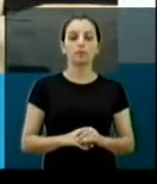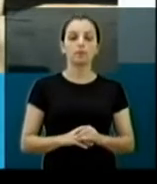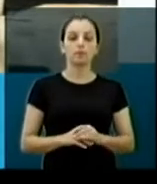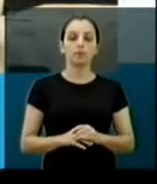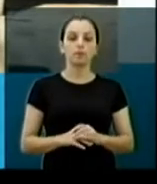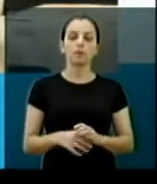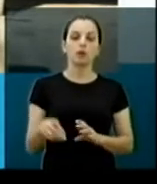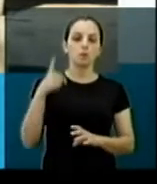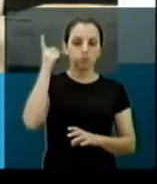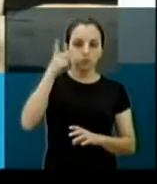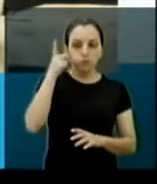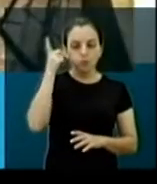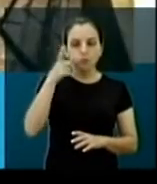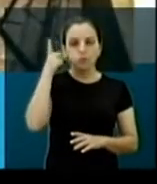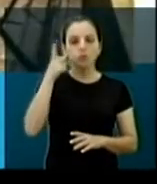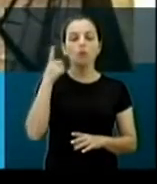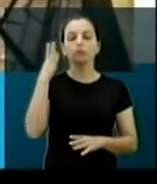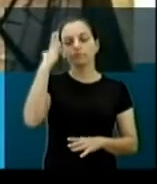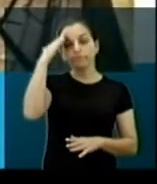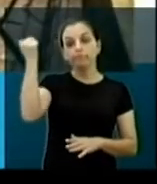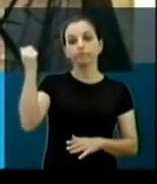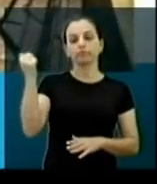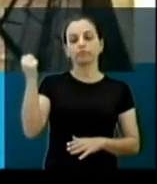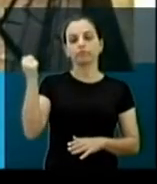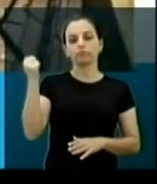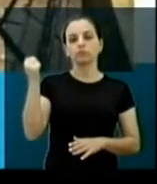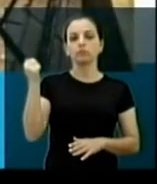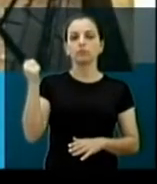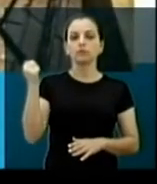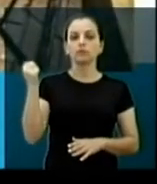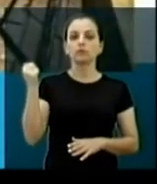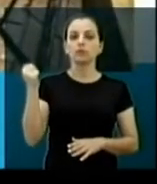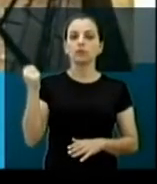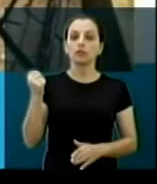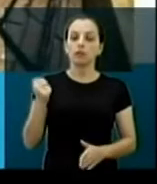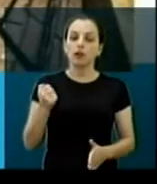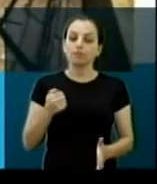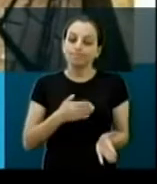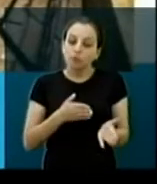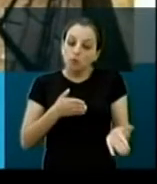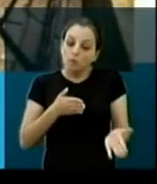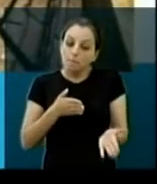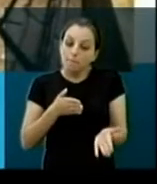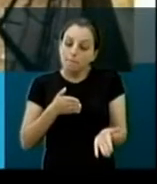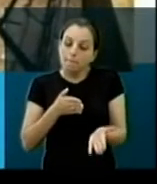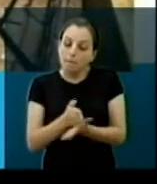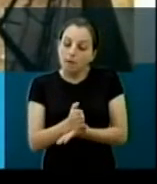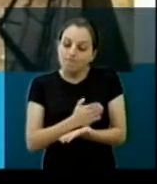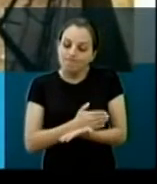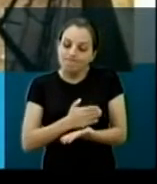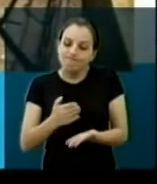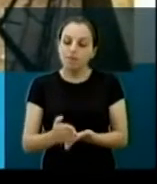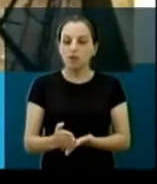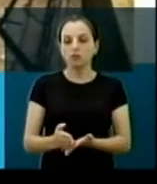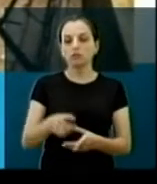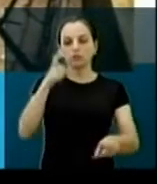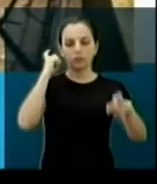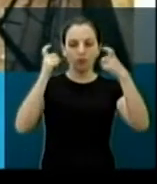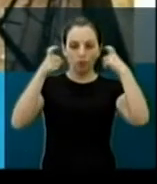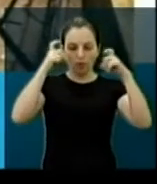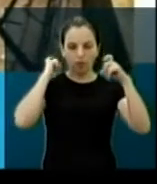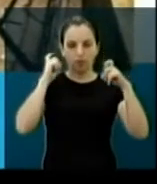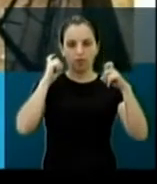advogados aqui sabem que ele está municiando o crime. E quem tem uma casa dessa,